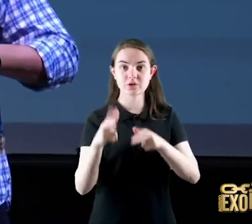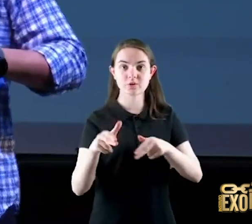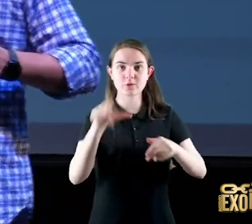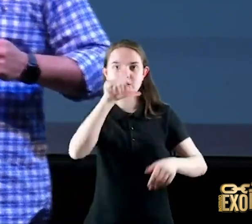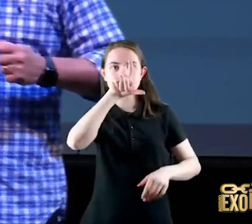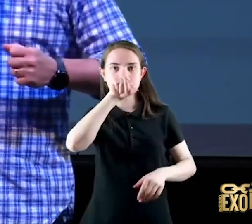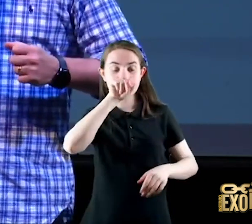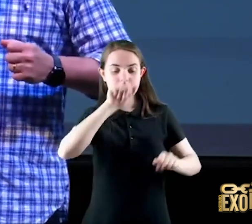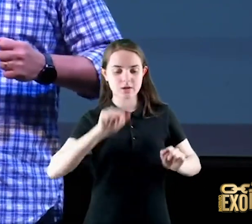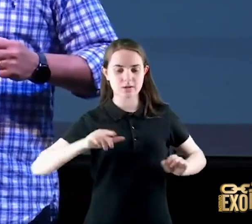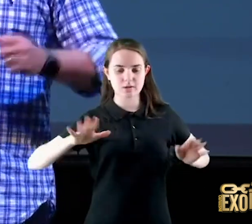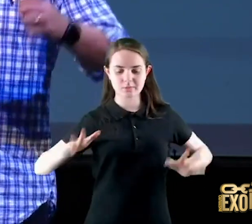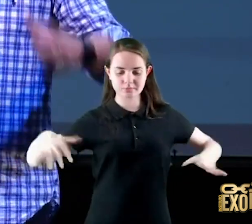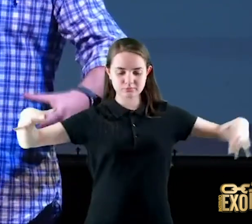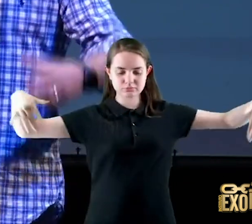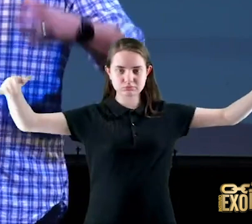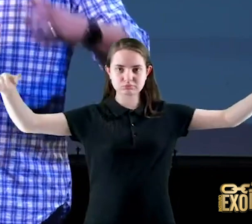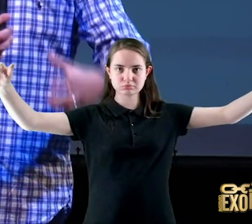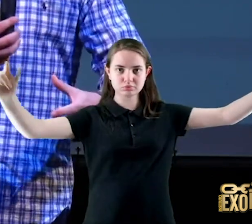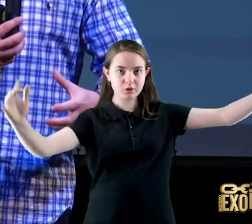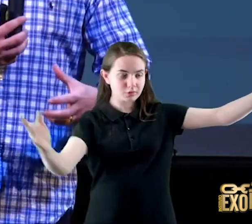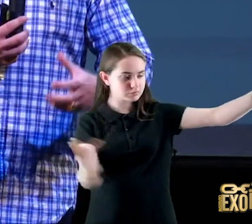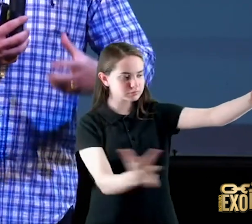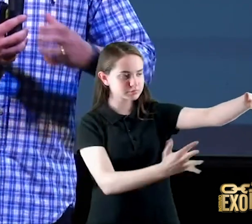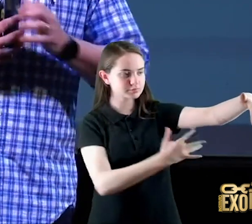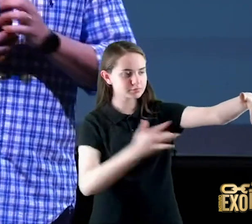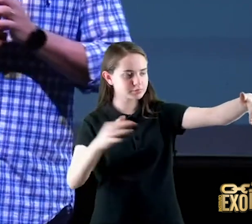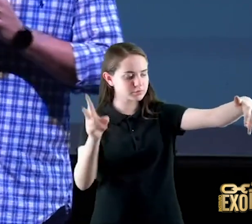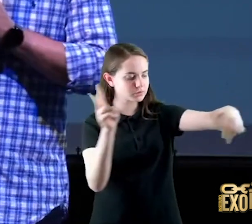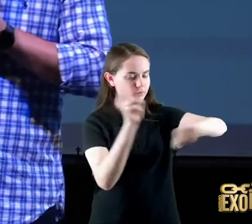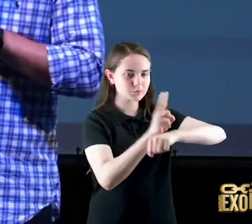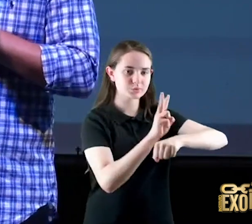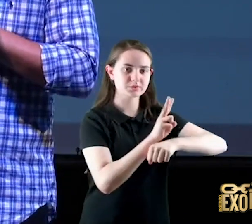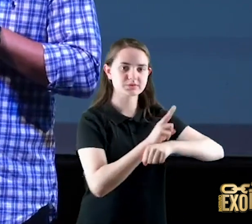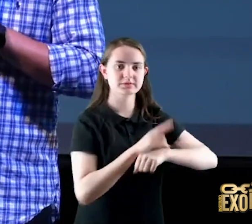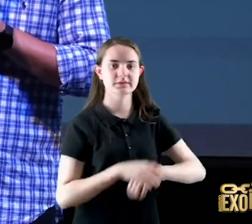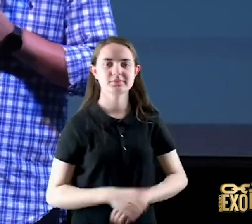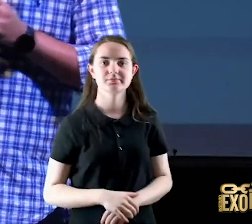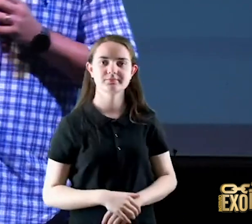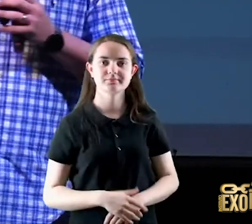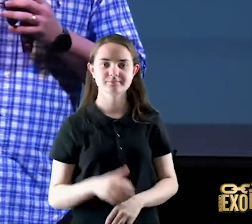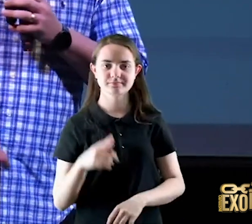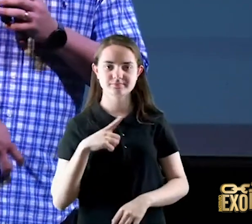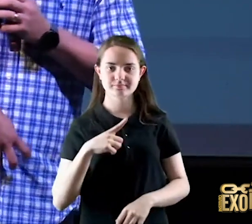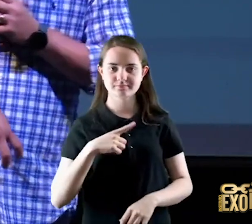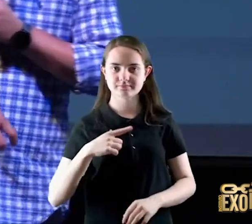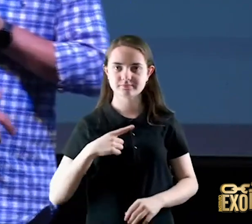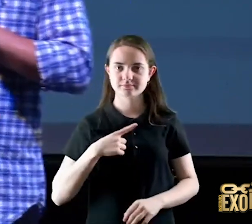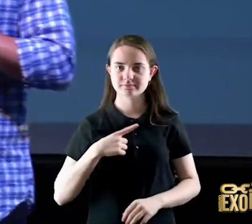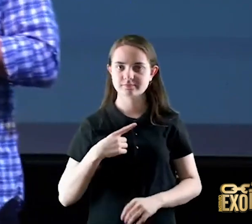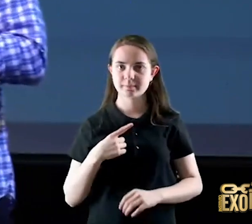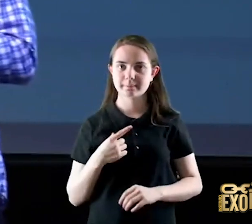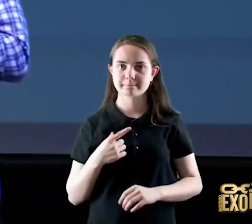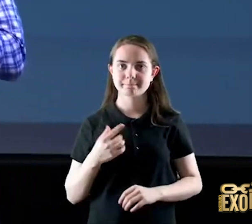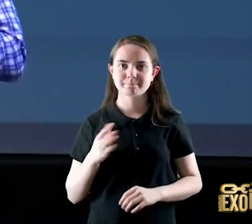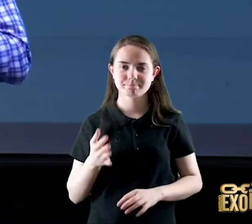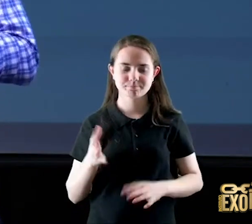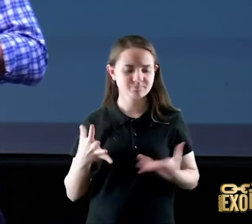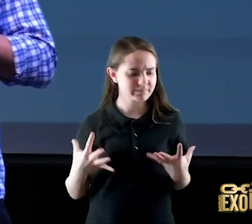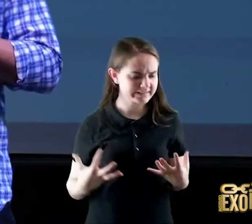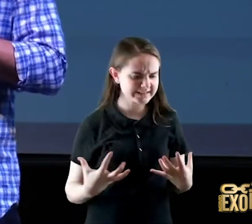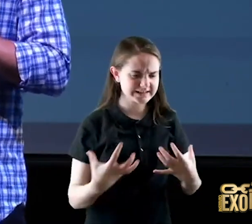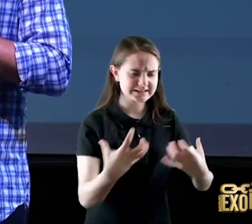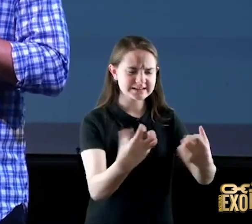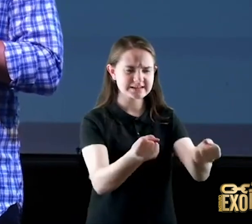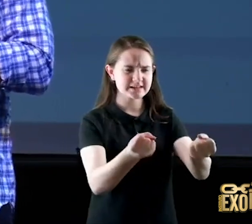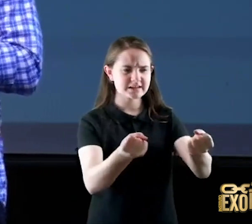pintinhos debaixo da asa existe sombra existe por aqui a sombra naquele lugar desértico naquele lugar